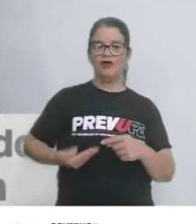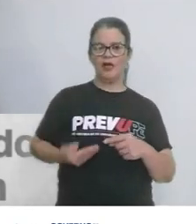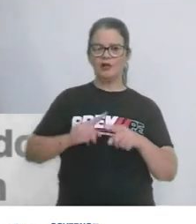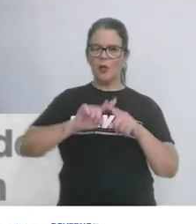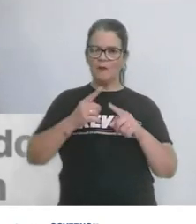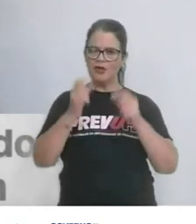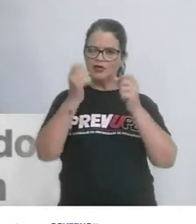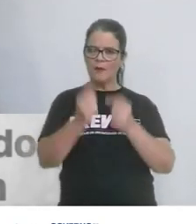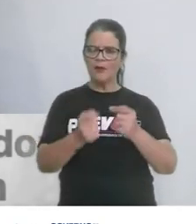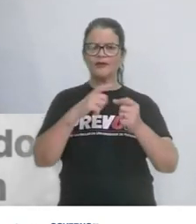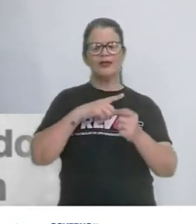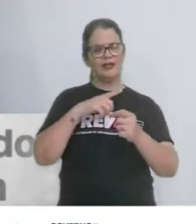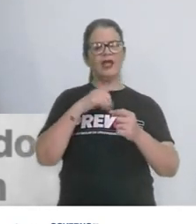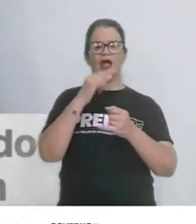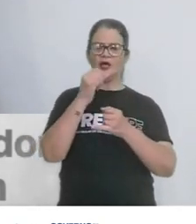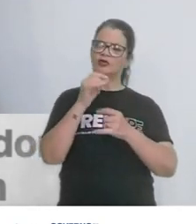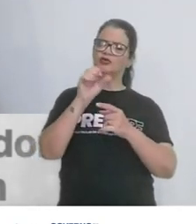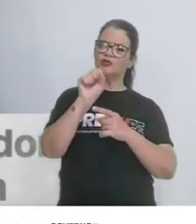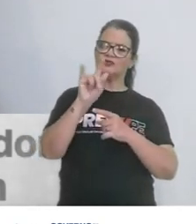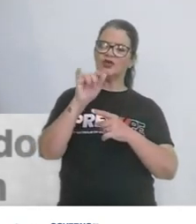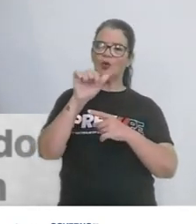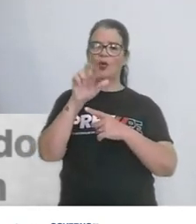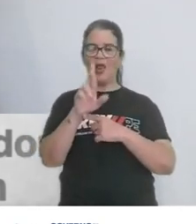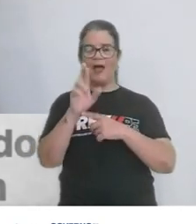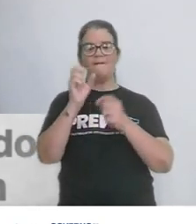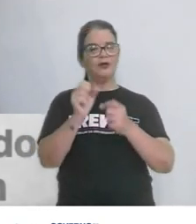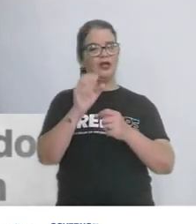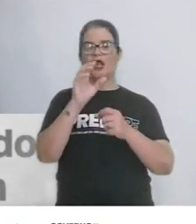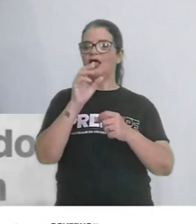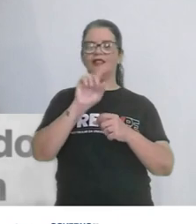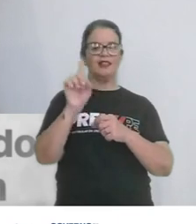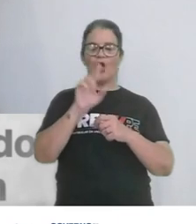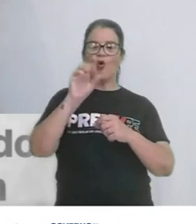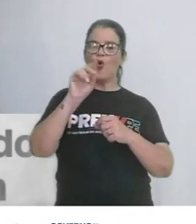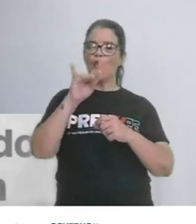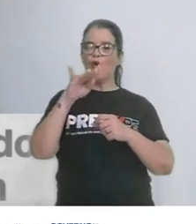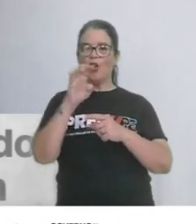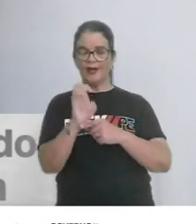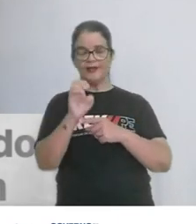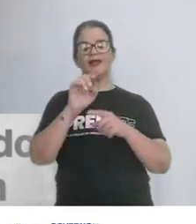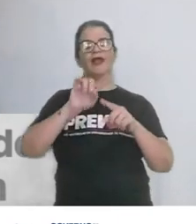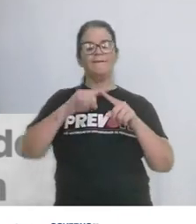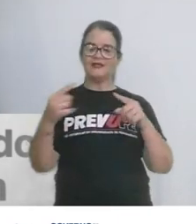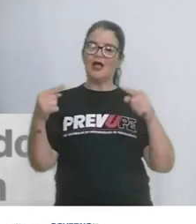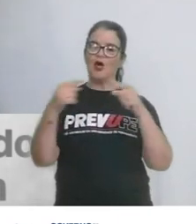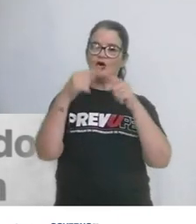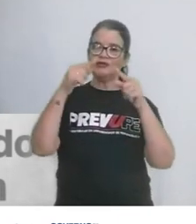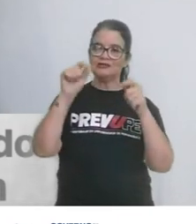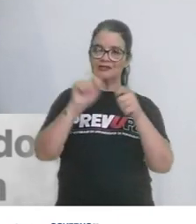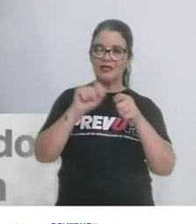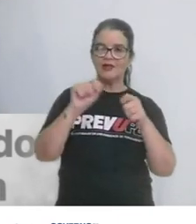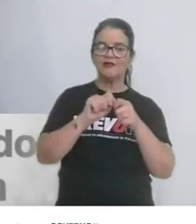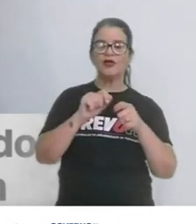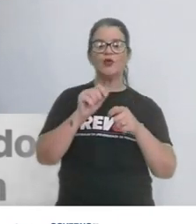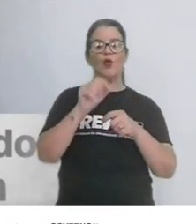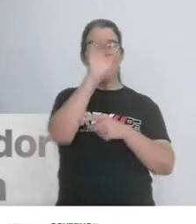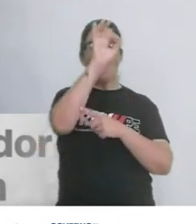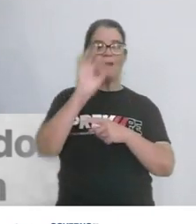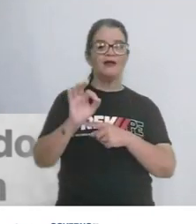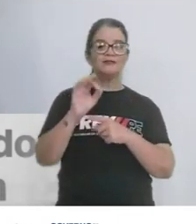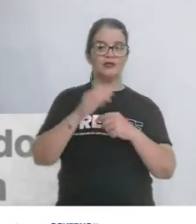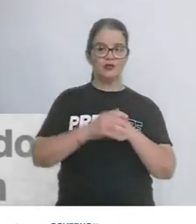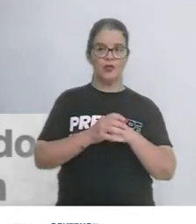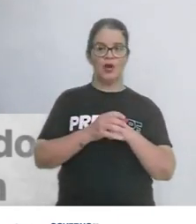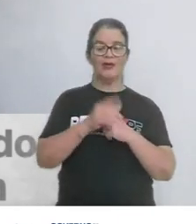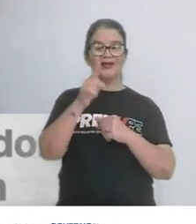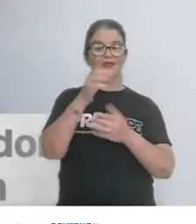poderia ser no singular também, não concorrem. E aí, nesse caso, a concordância seria feita com o percentual, que